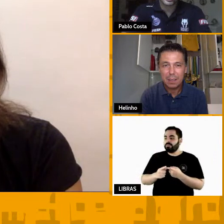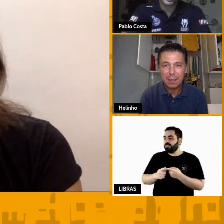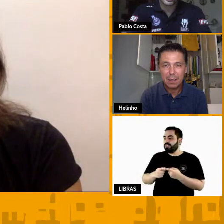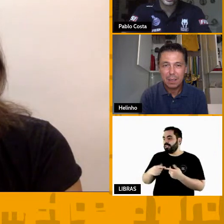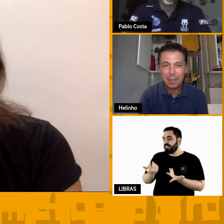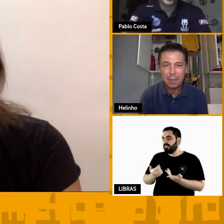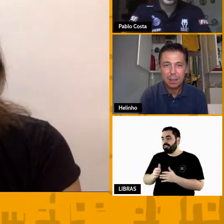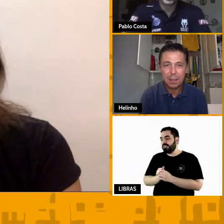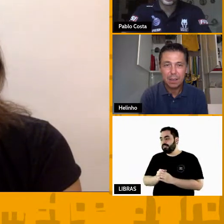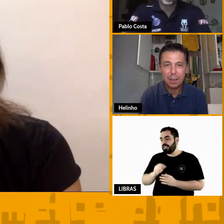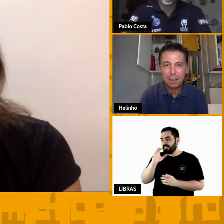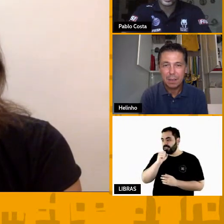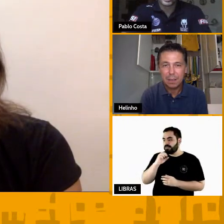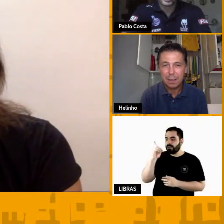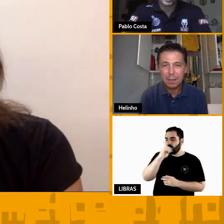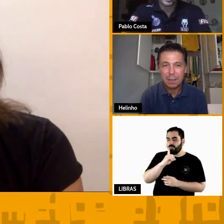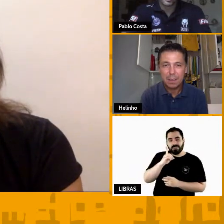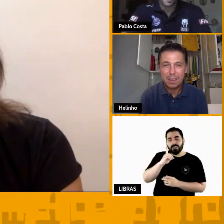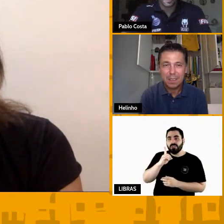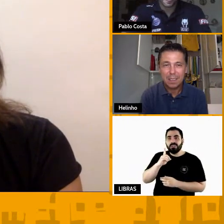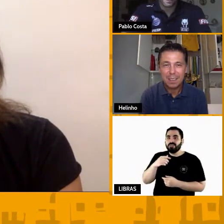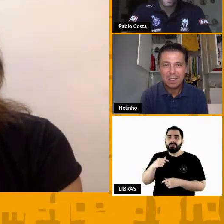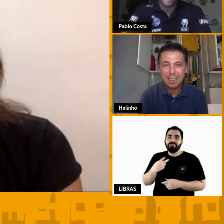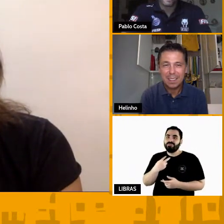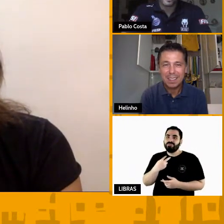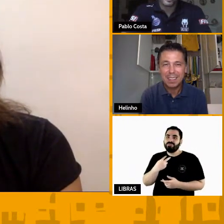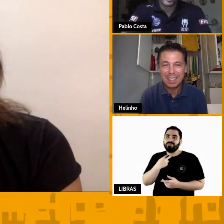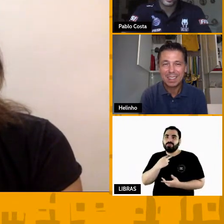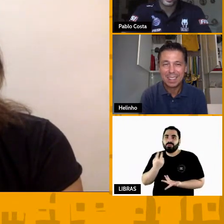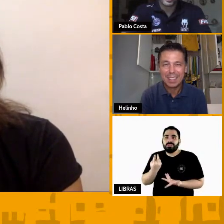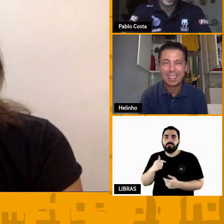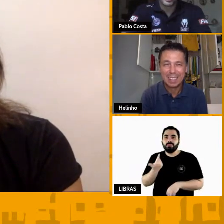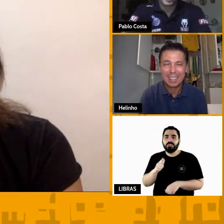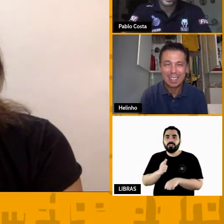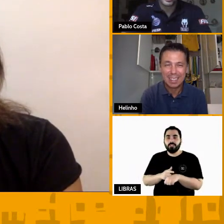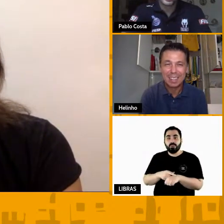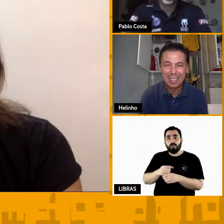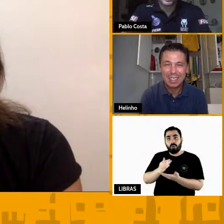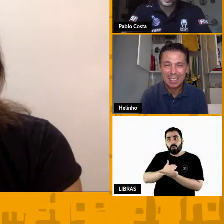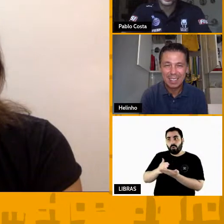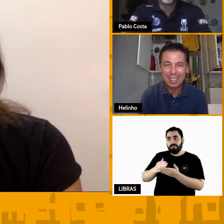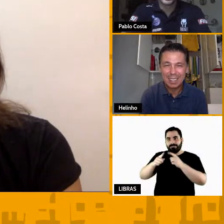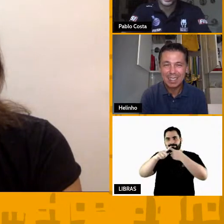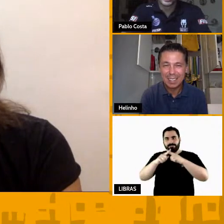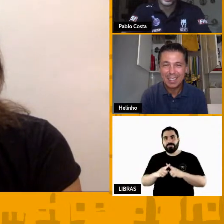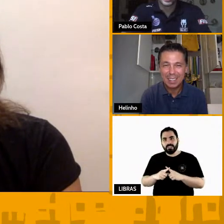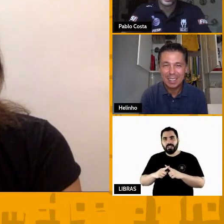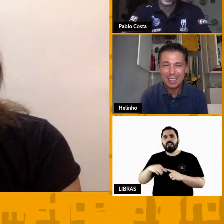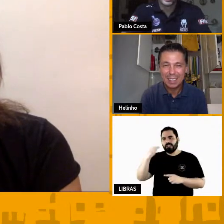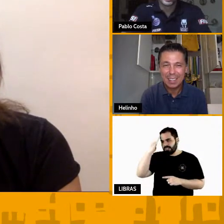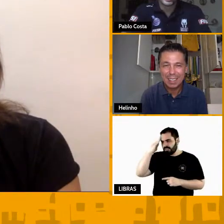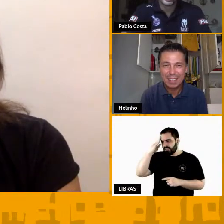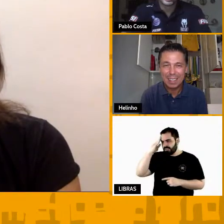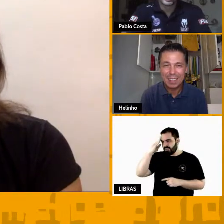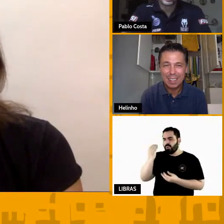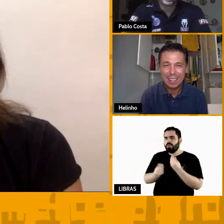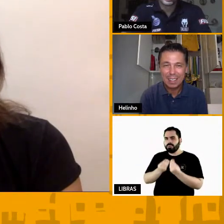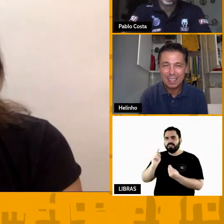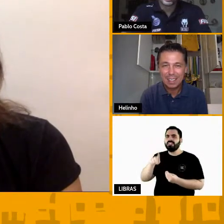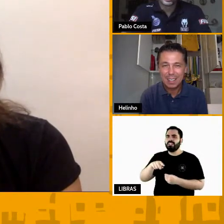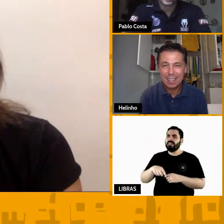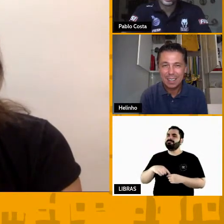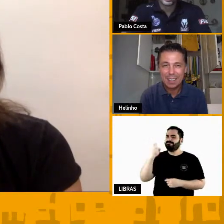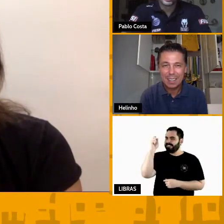e das minhas noites. Quando eu comecei a competir, eu vi o quanto desafiador é a tarefa de vocês. Então, admiro muito essa